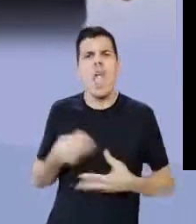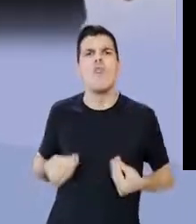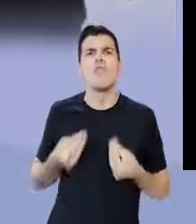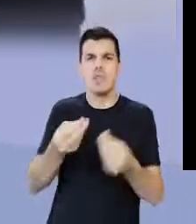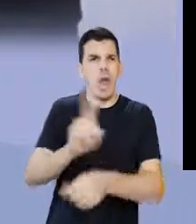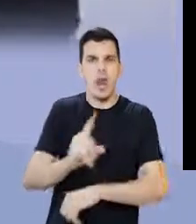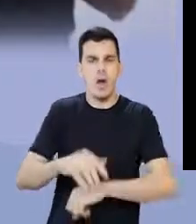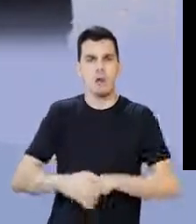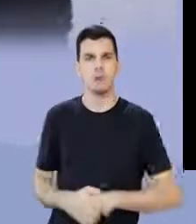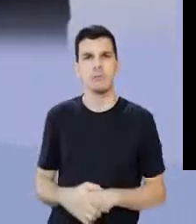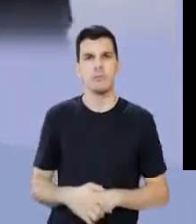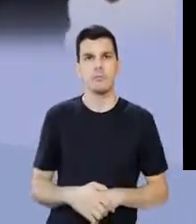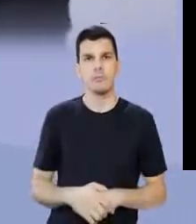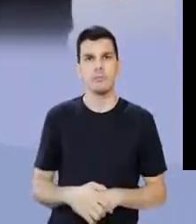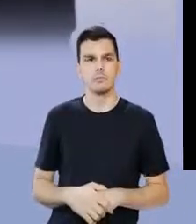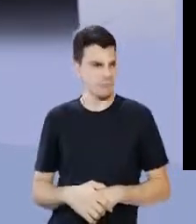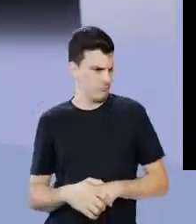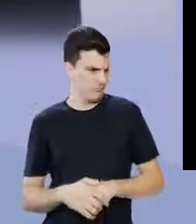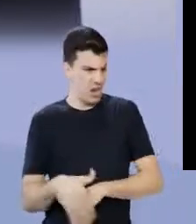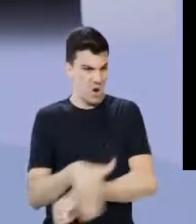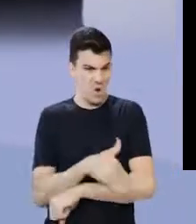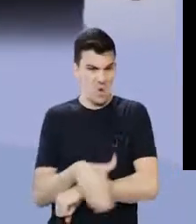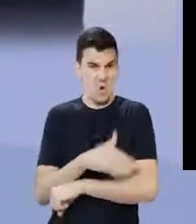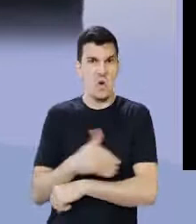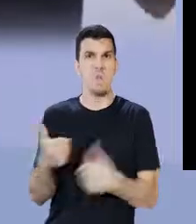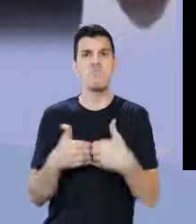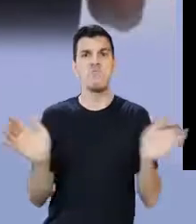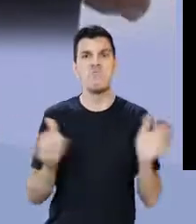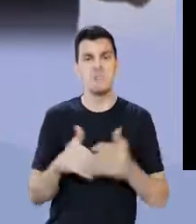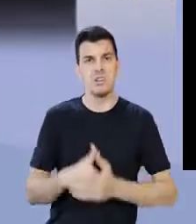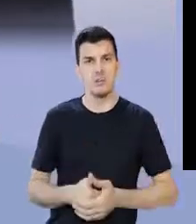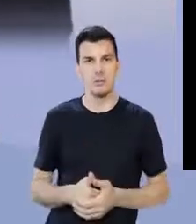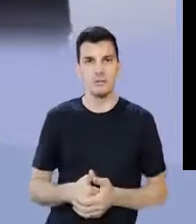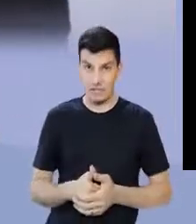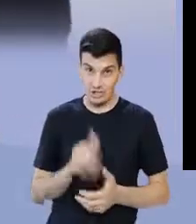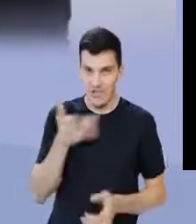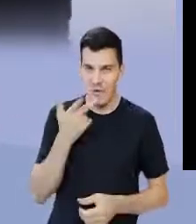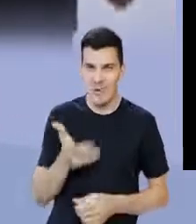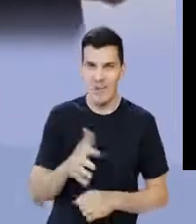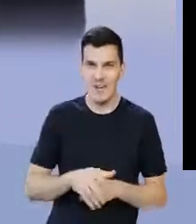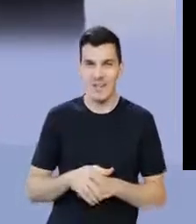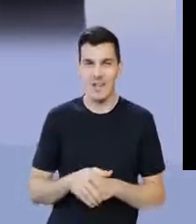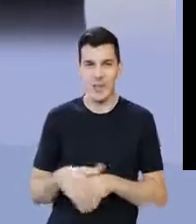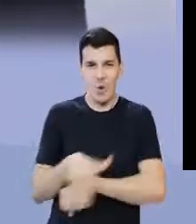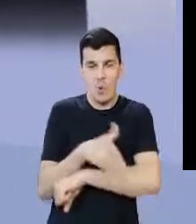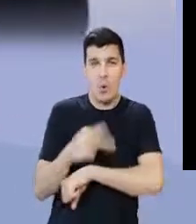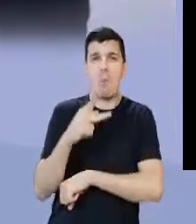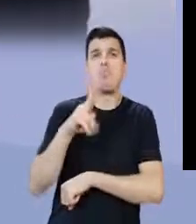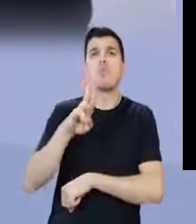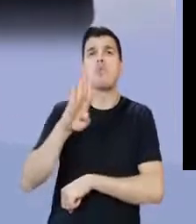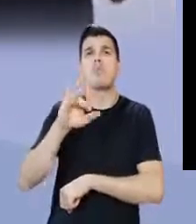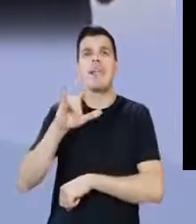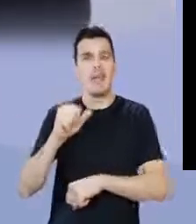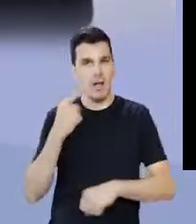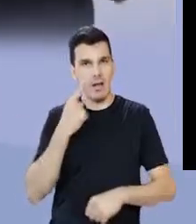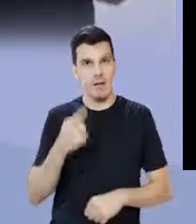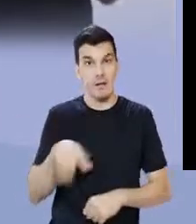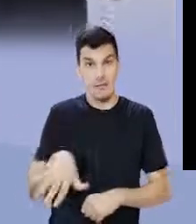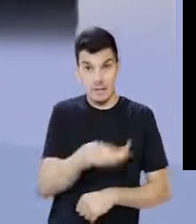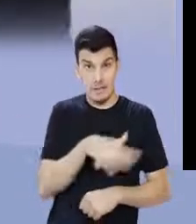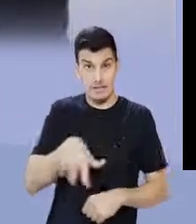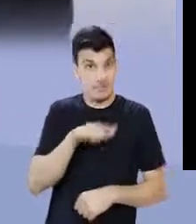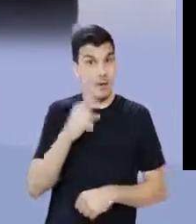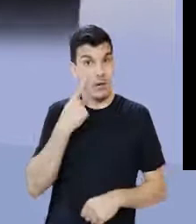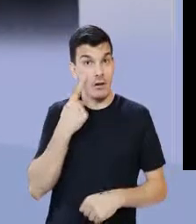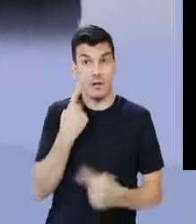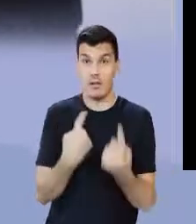a sua bola. Eu não vou entregar não, sai daqui, menino. Você fala, a rua é pública. Você já não falou isso? Às vezes você fala sem saber. Mas é isso